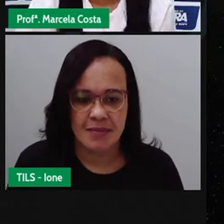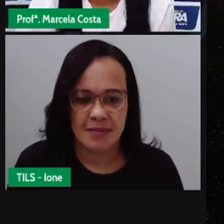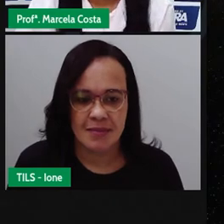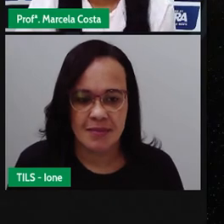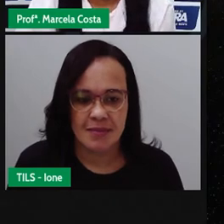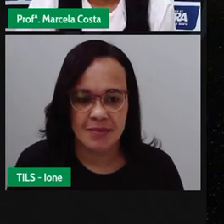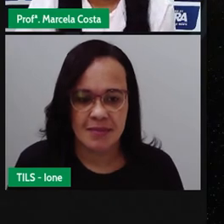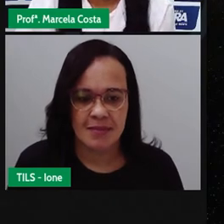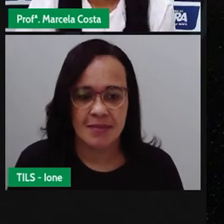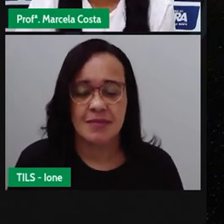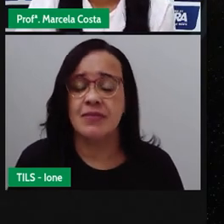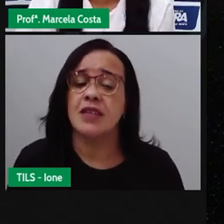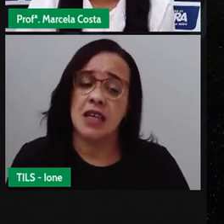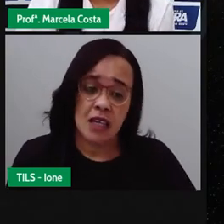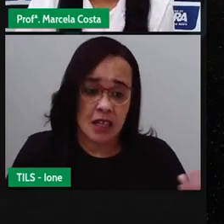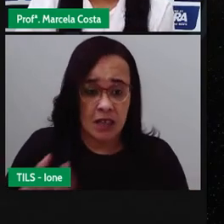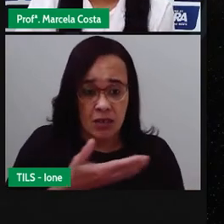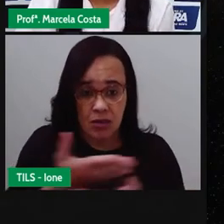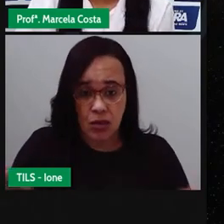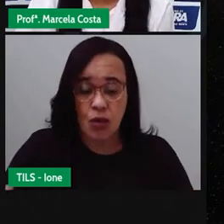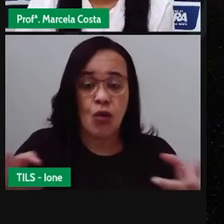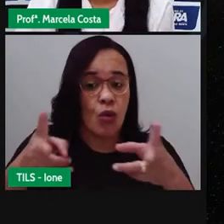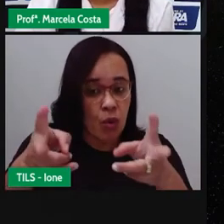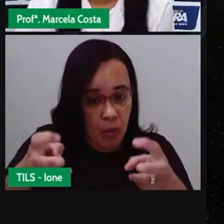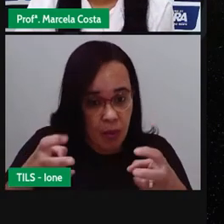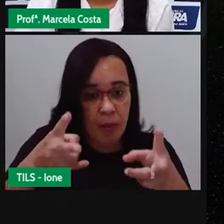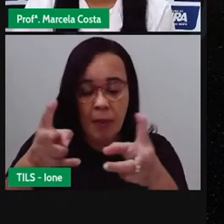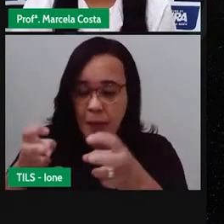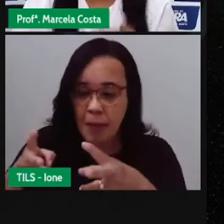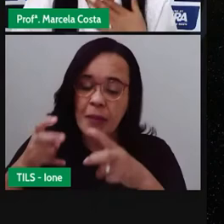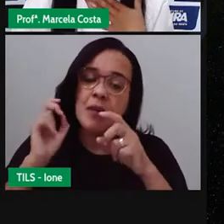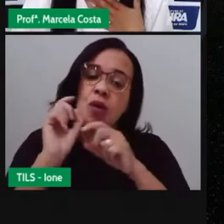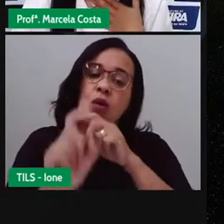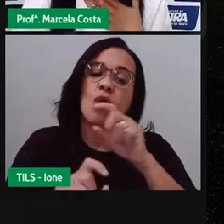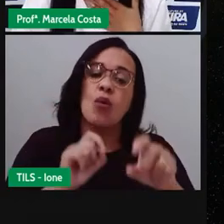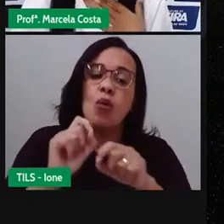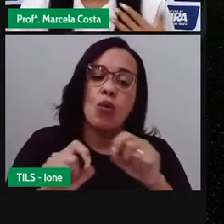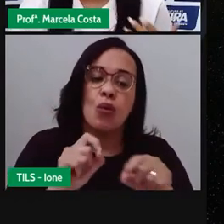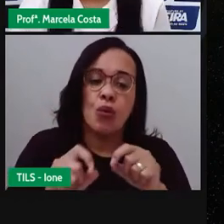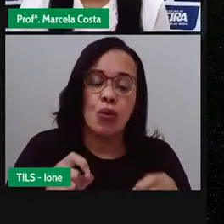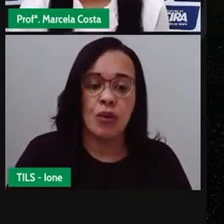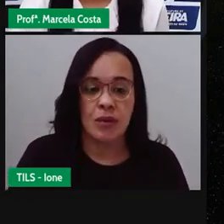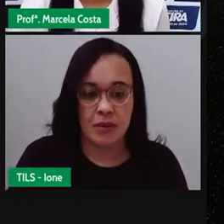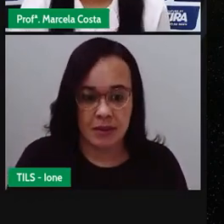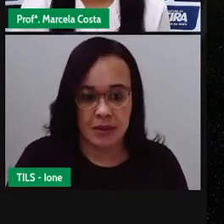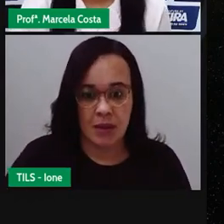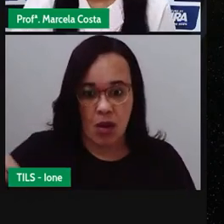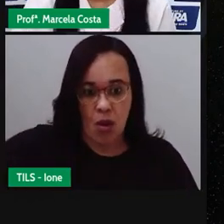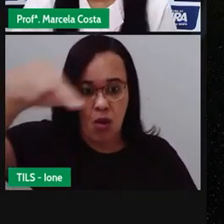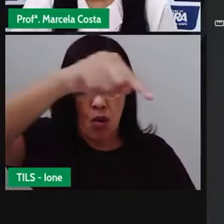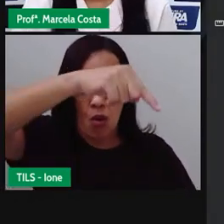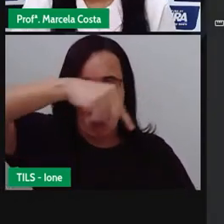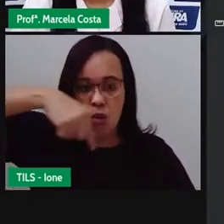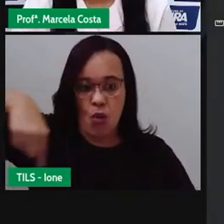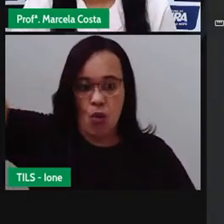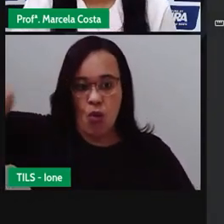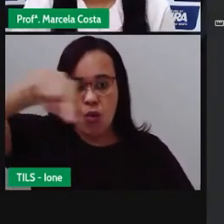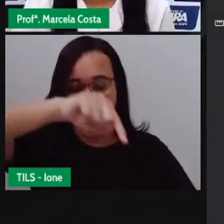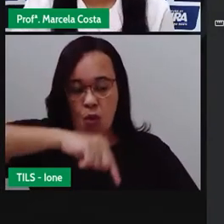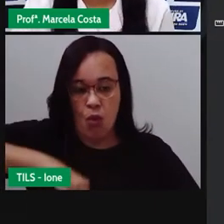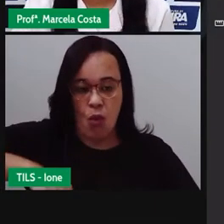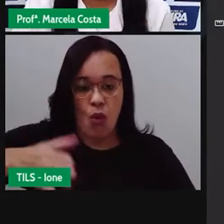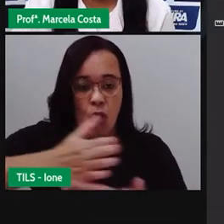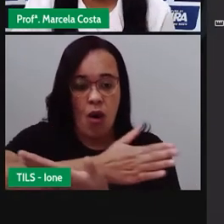Você consegue perceber que um volta dele tem alguns